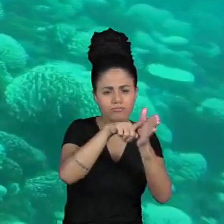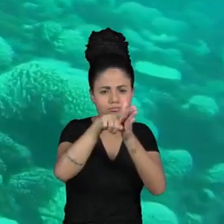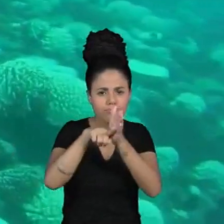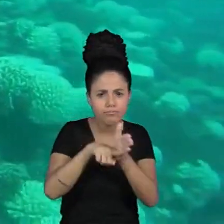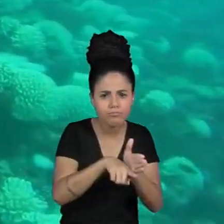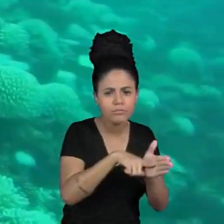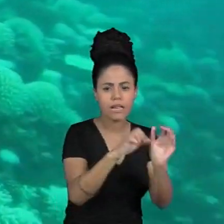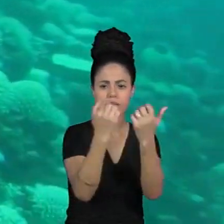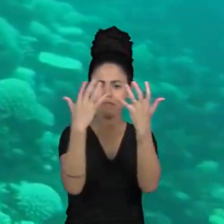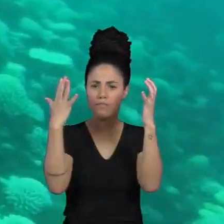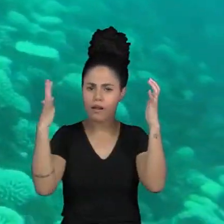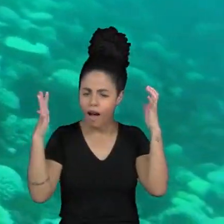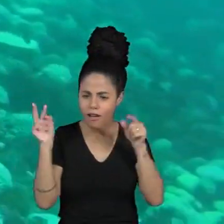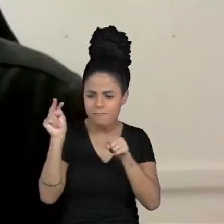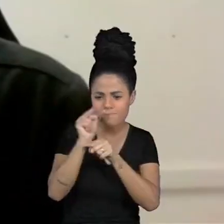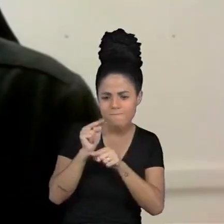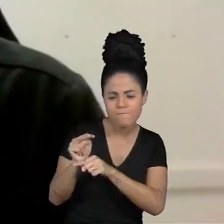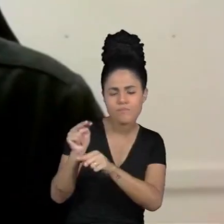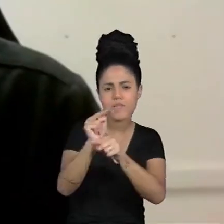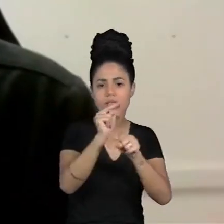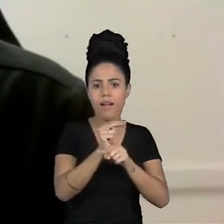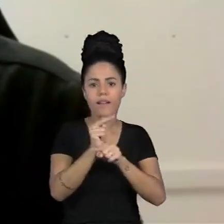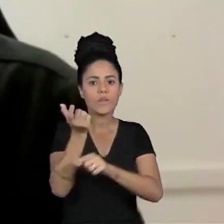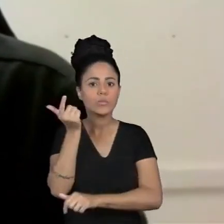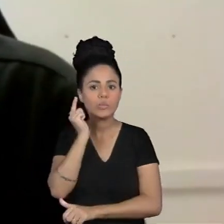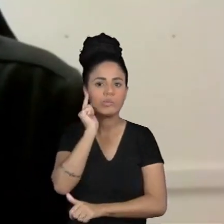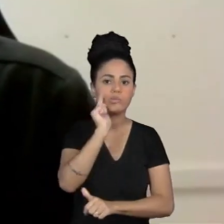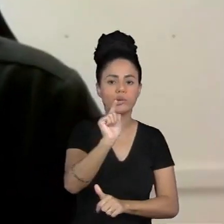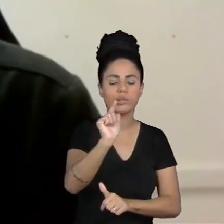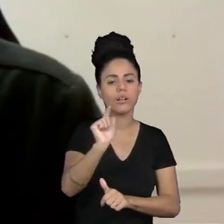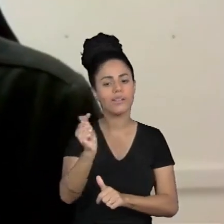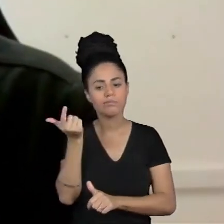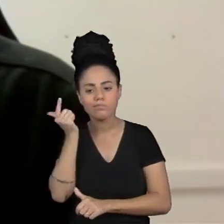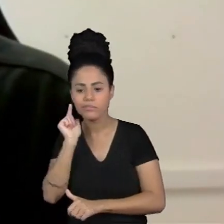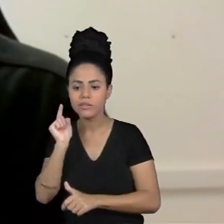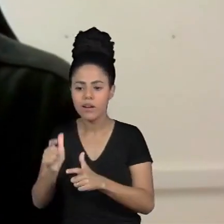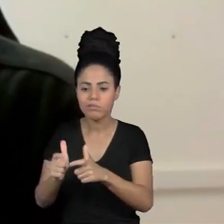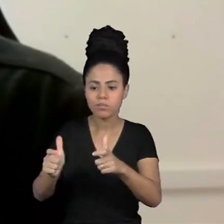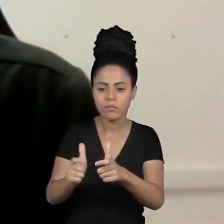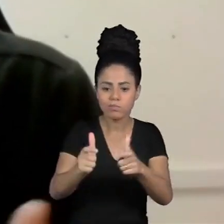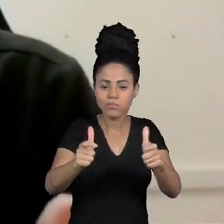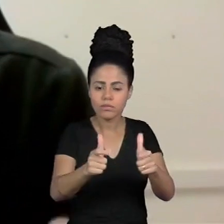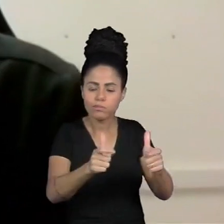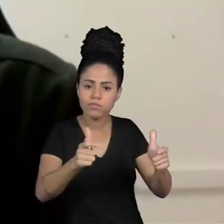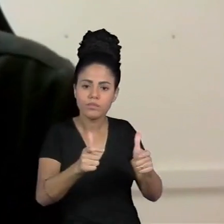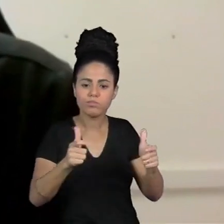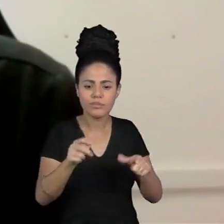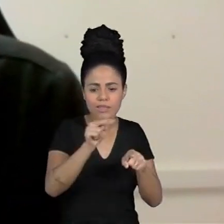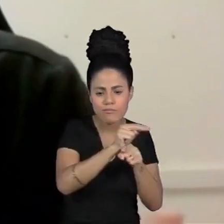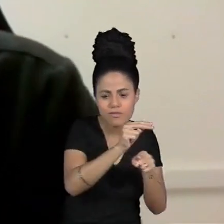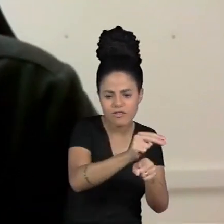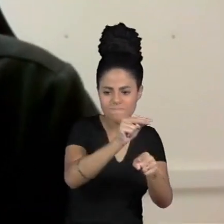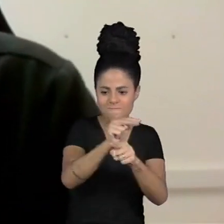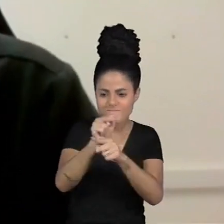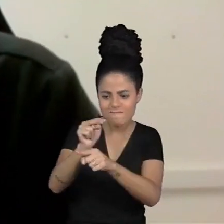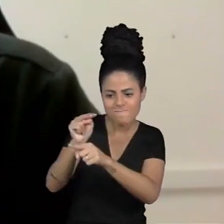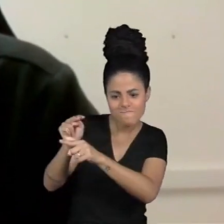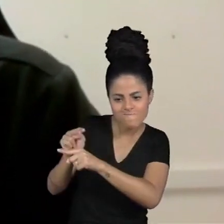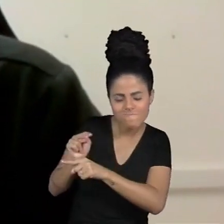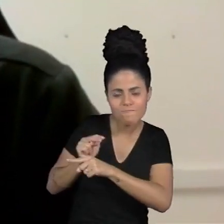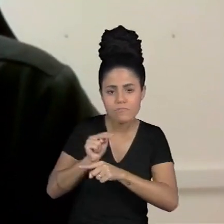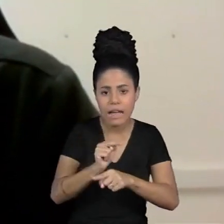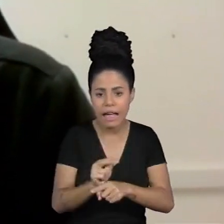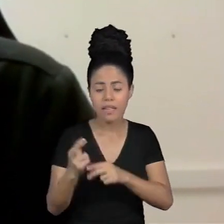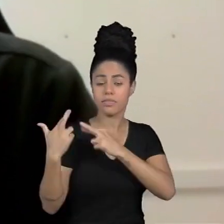Quanto mais áreas a gente conseguir atingir mais áreas a gente conseguir proteger através de